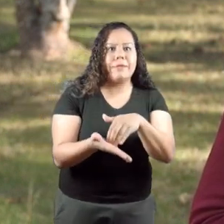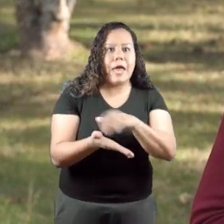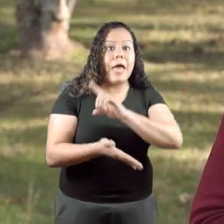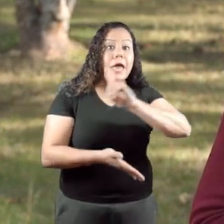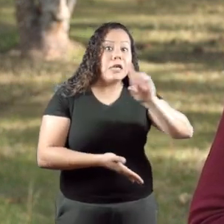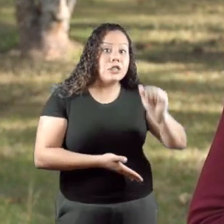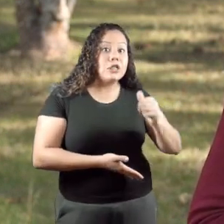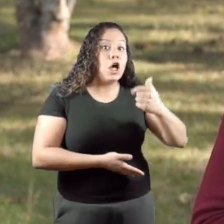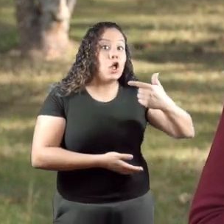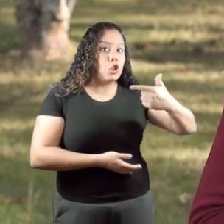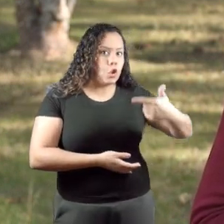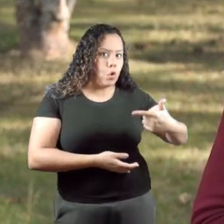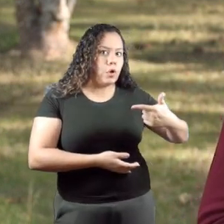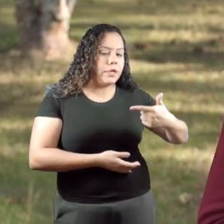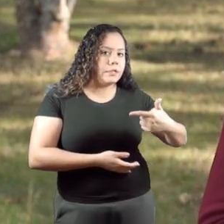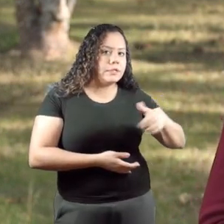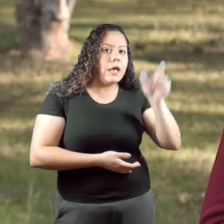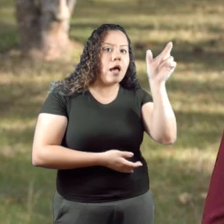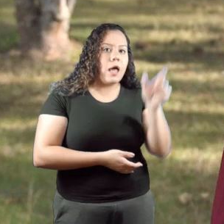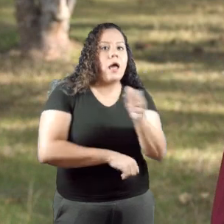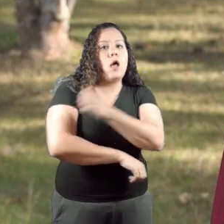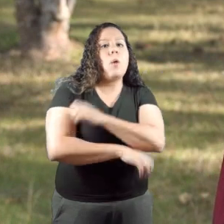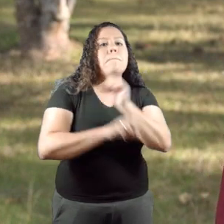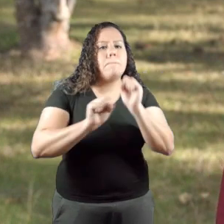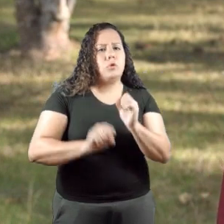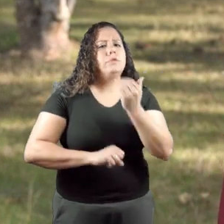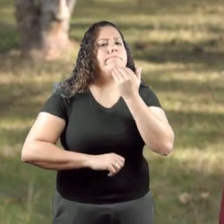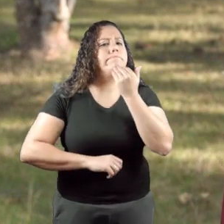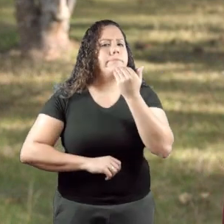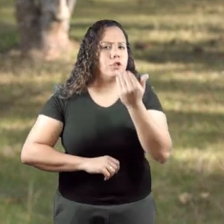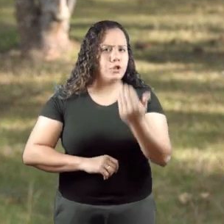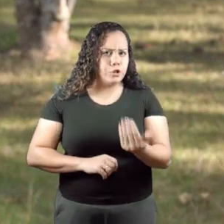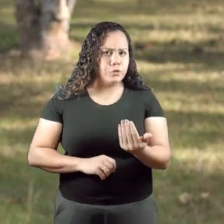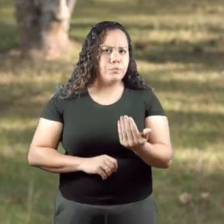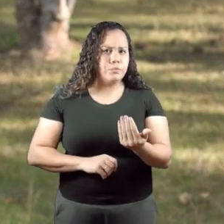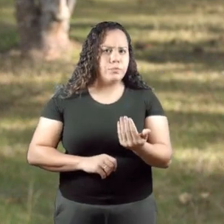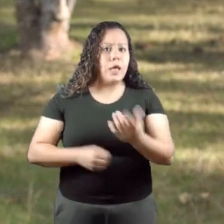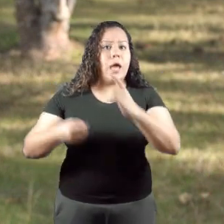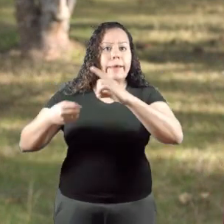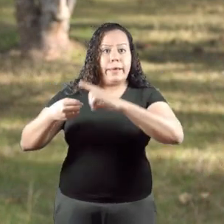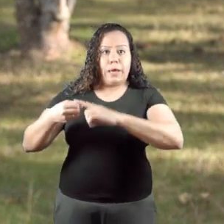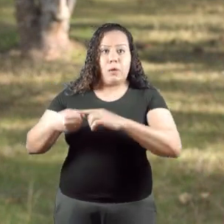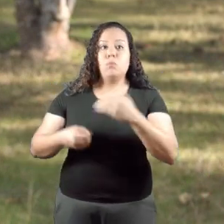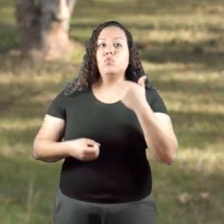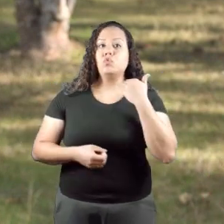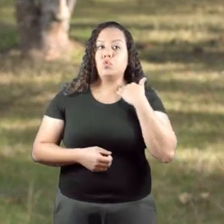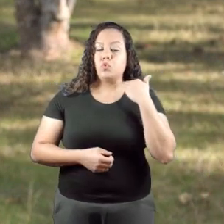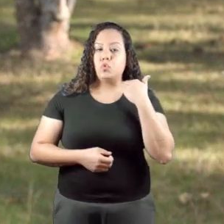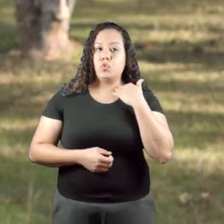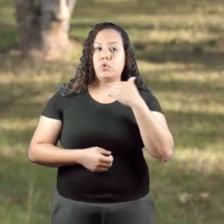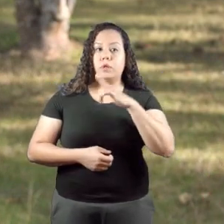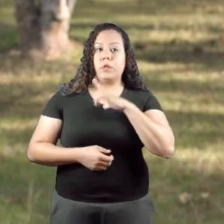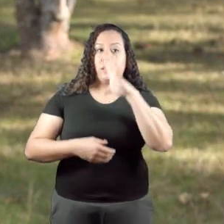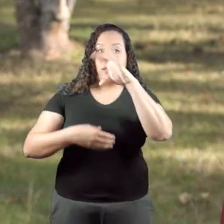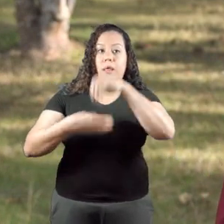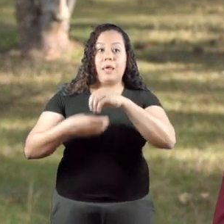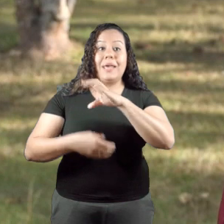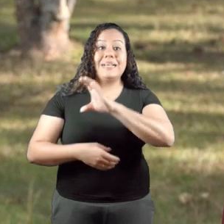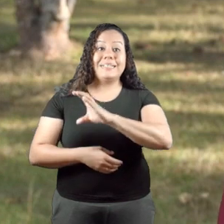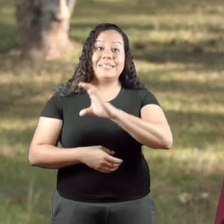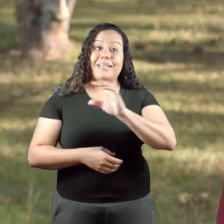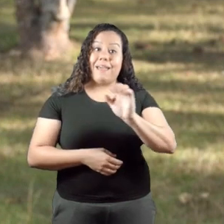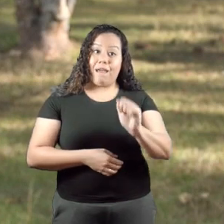hoje até o dia 2, o estudante pode fazer esse requerimento. E aí, no campus de juiz de fora,